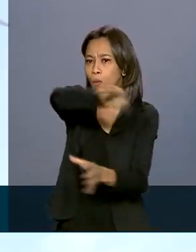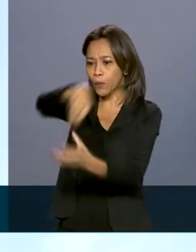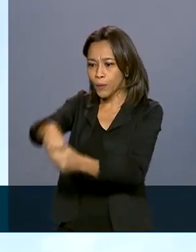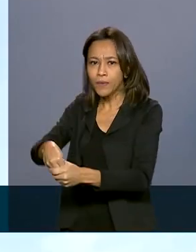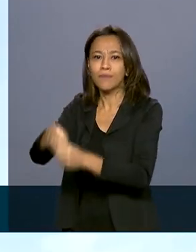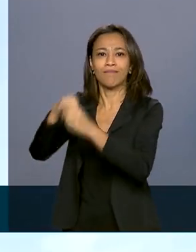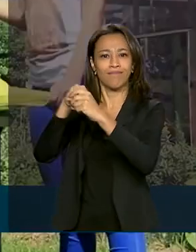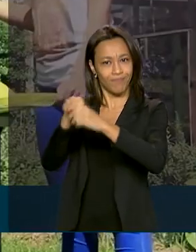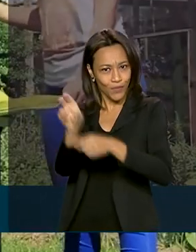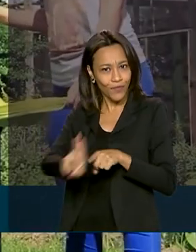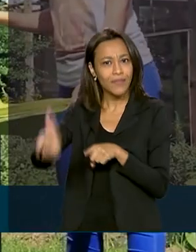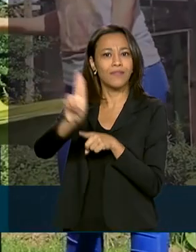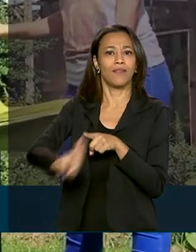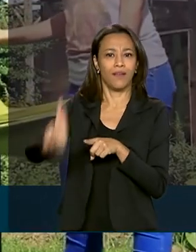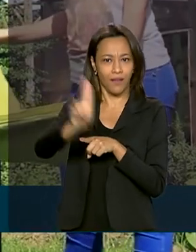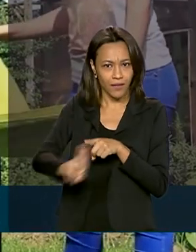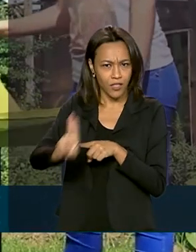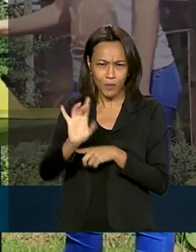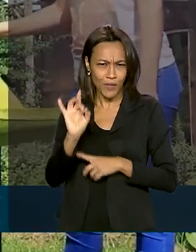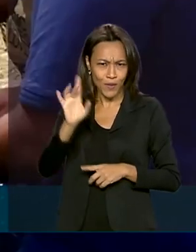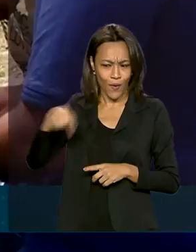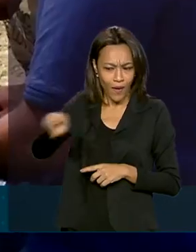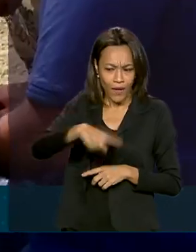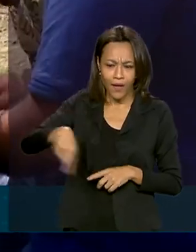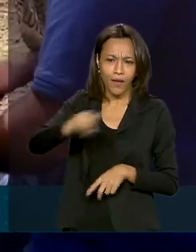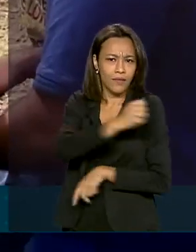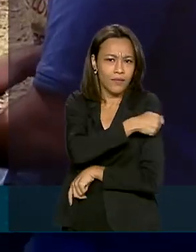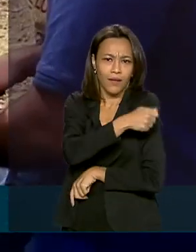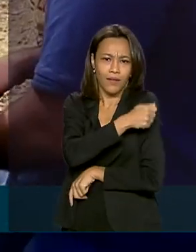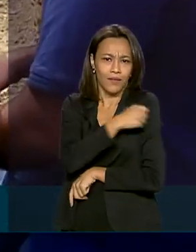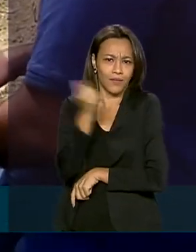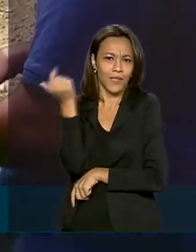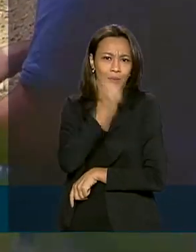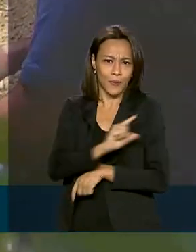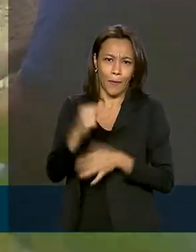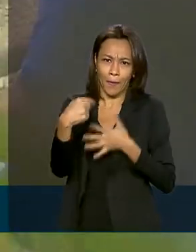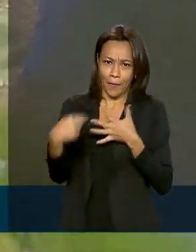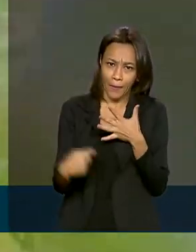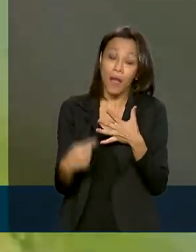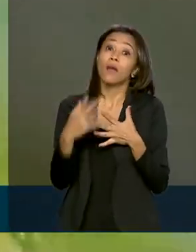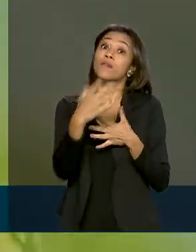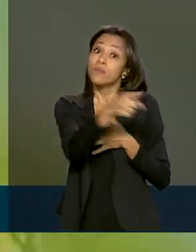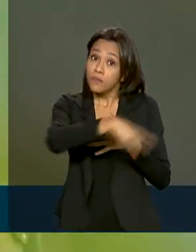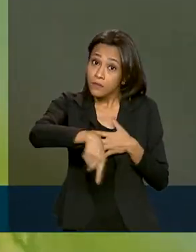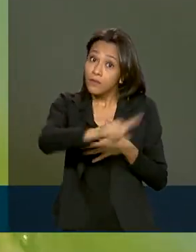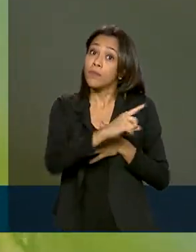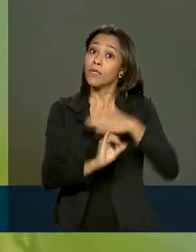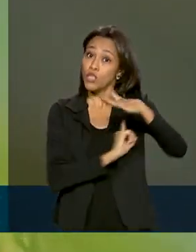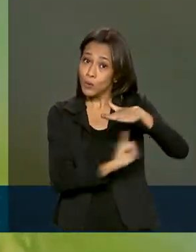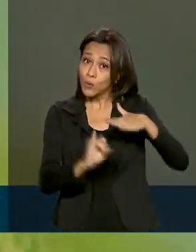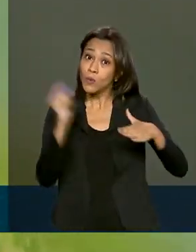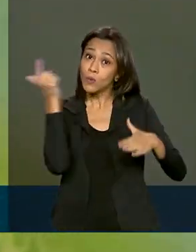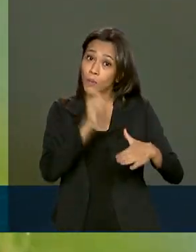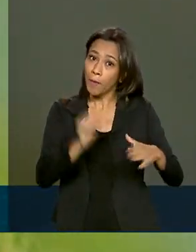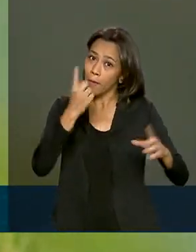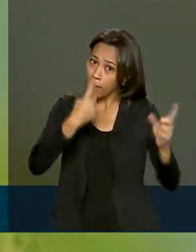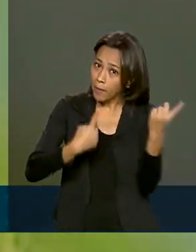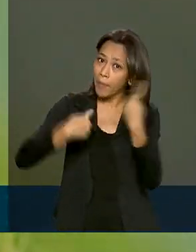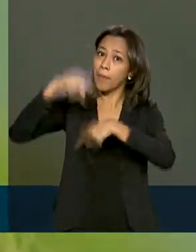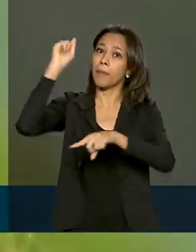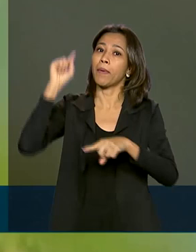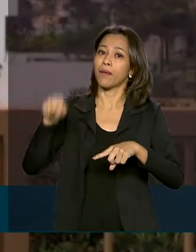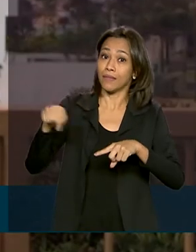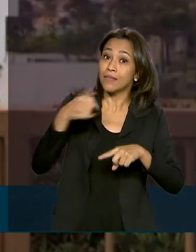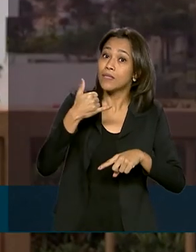universidades. E não são só eles os beneficiados. As instituições também saem ganhando com essa